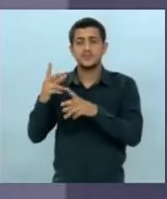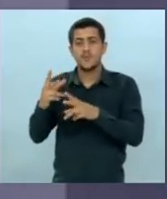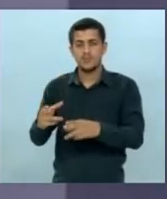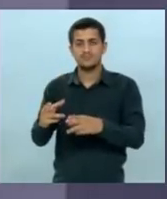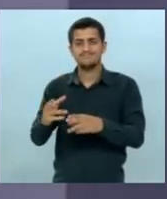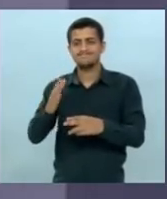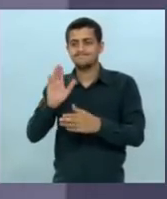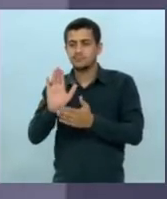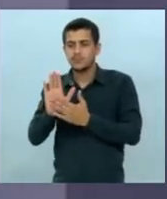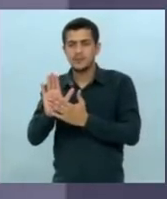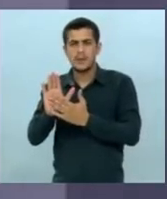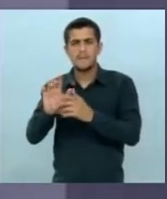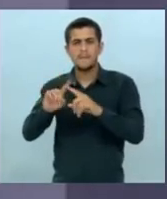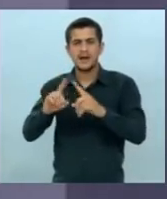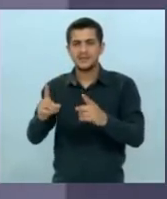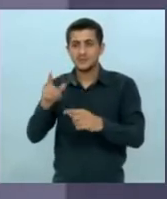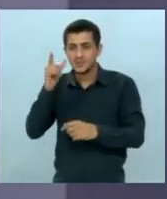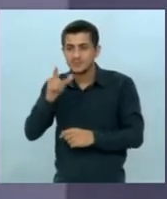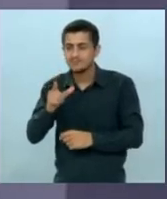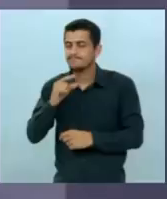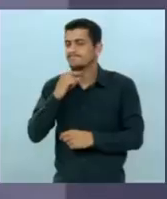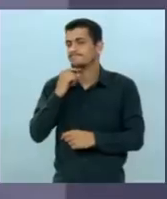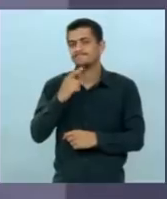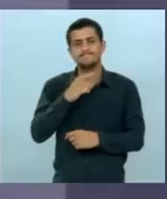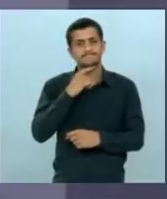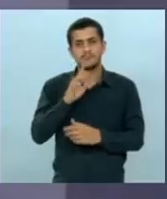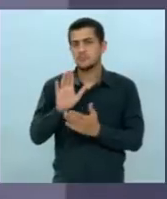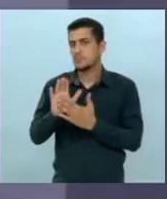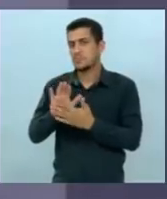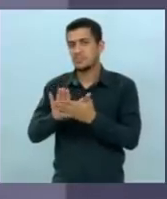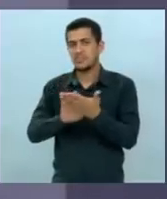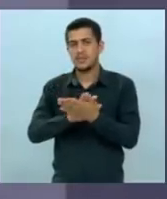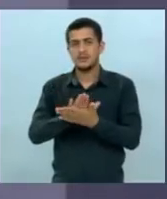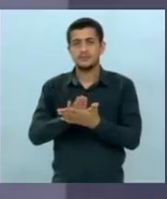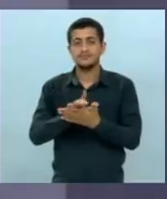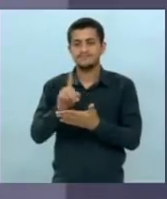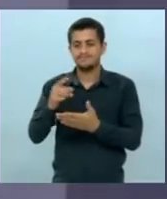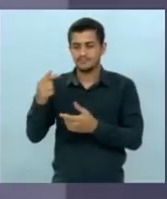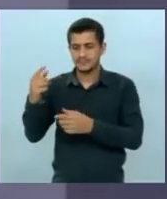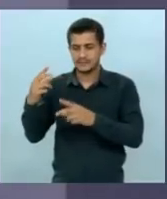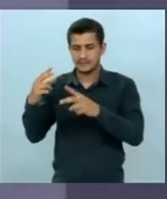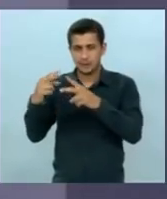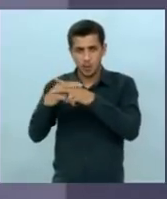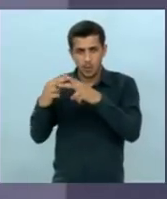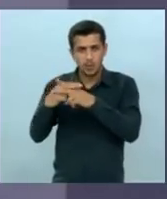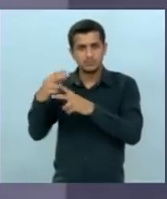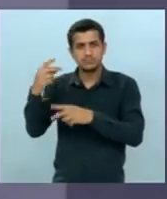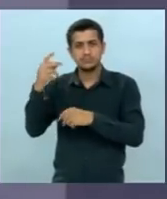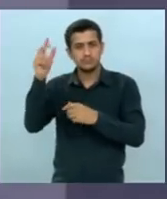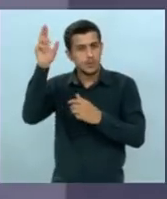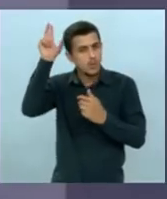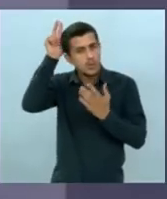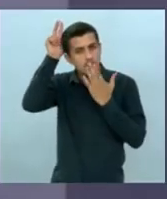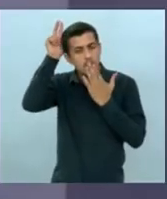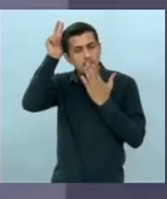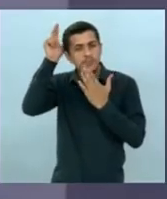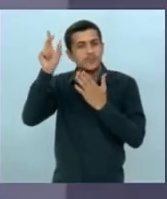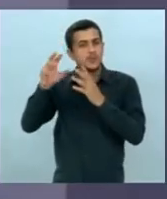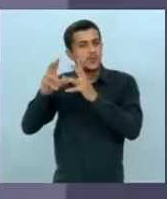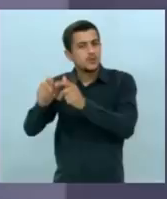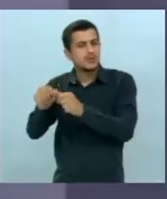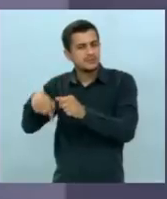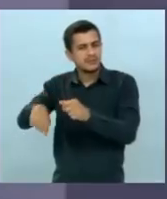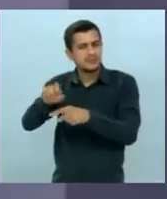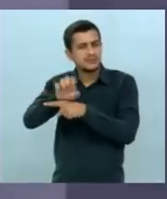E, logicamente, nada foi realizado. Com relação aos conflitos indígenas, isso tem sido permanente aqui no nosso Estado. Não é só no seu